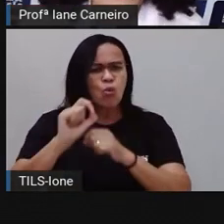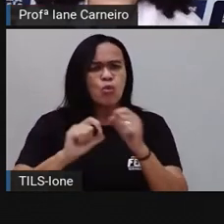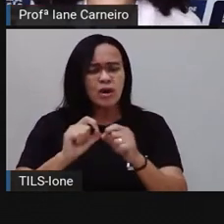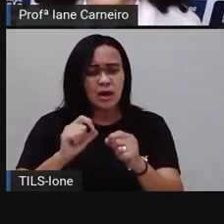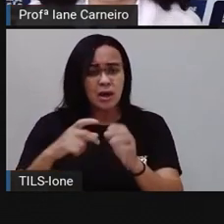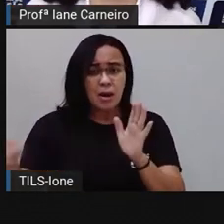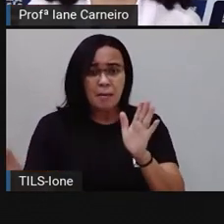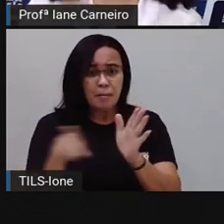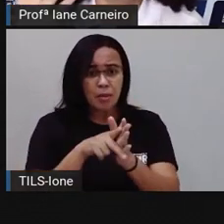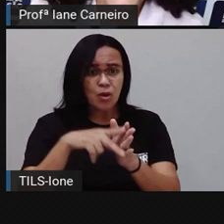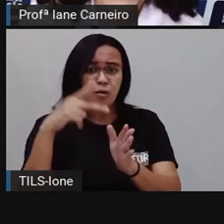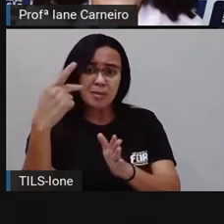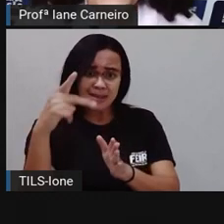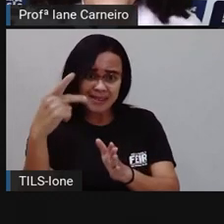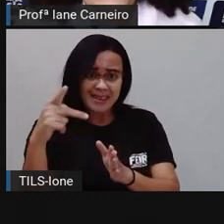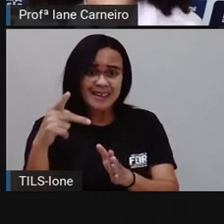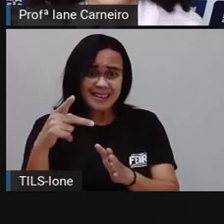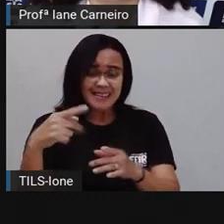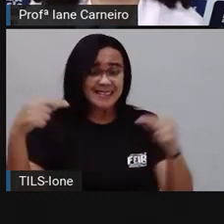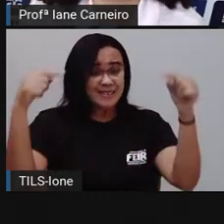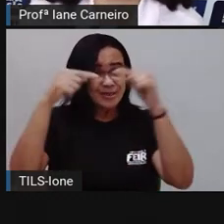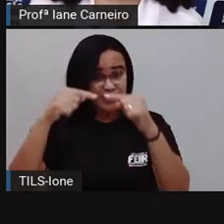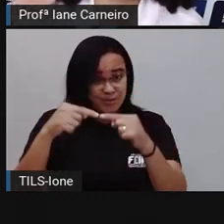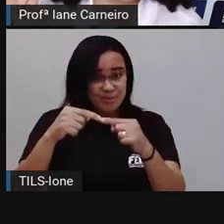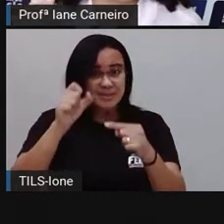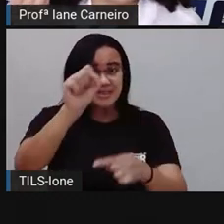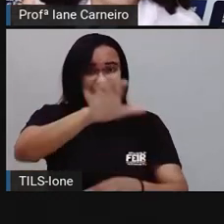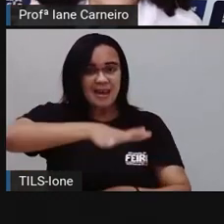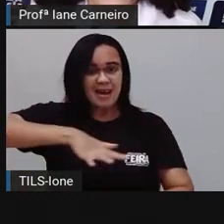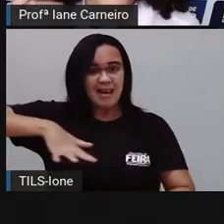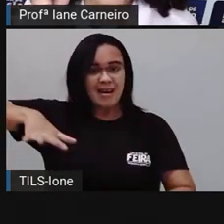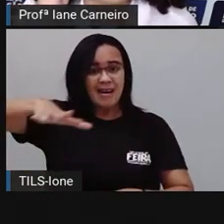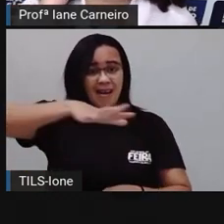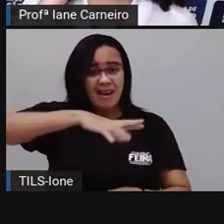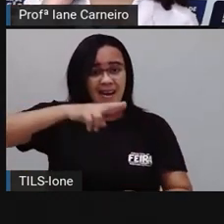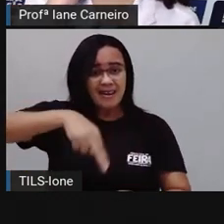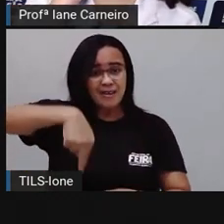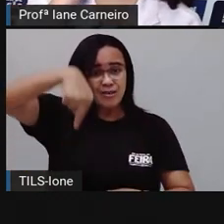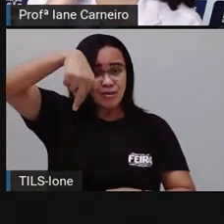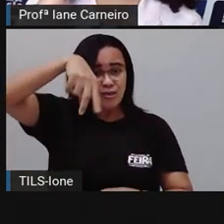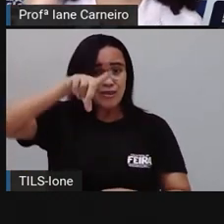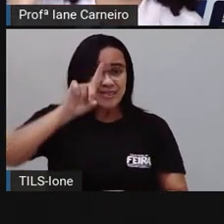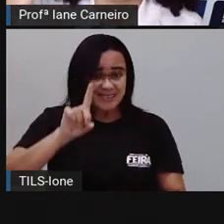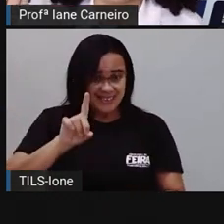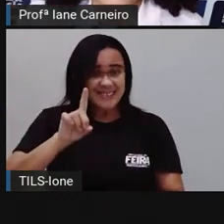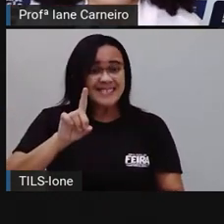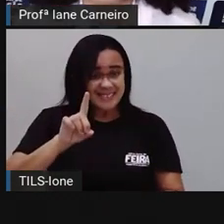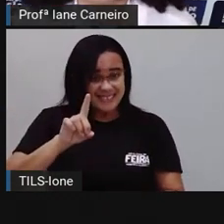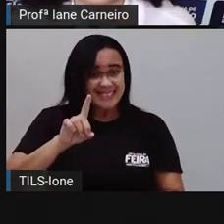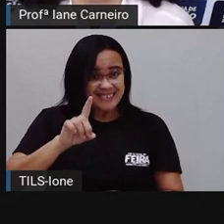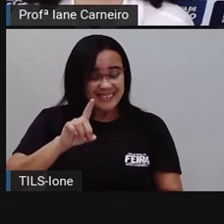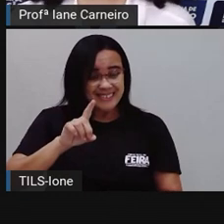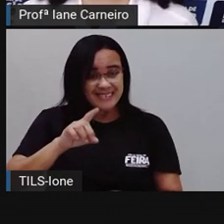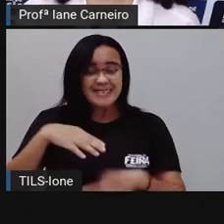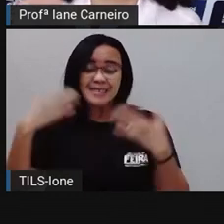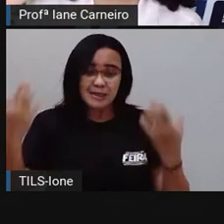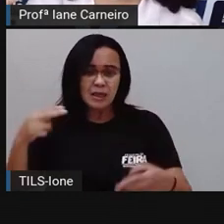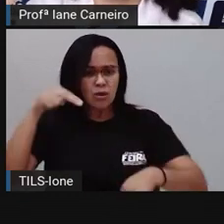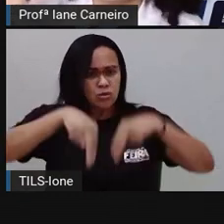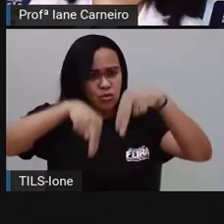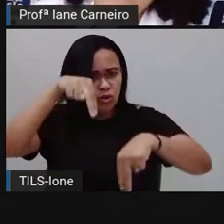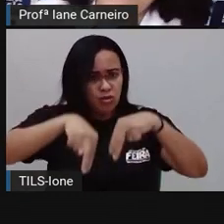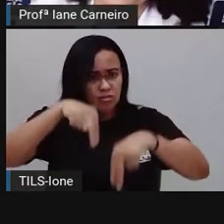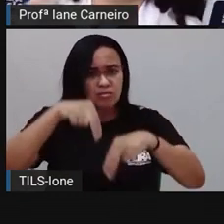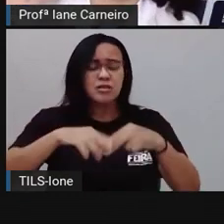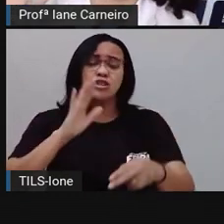a marca registrada do nordeste brasileiro, Tanto teve uma novela, inclusive, que se chamava Cordel Encantado, né? Em que se